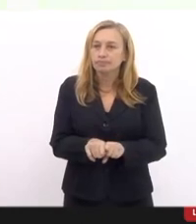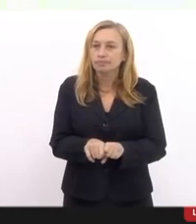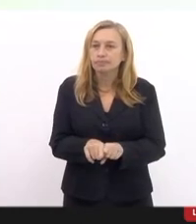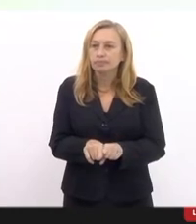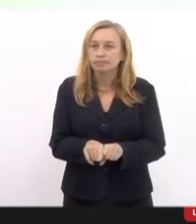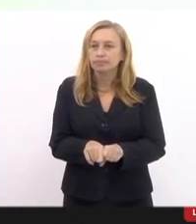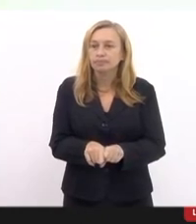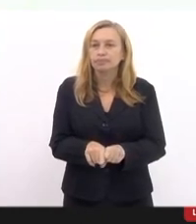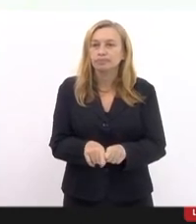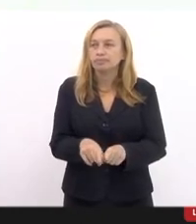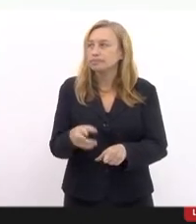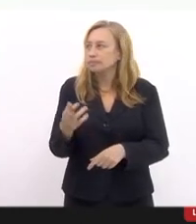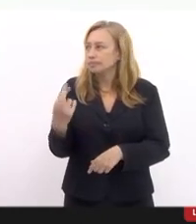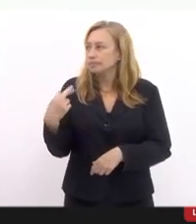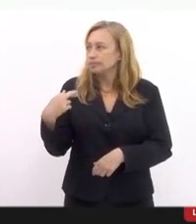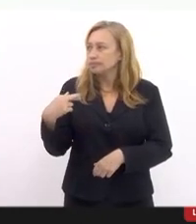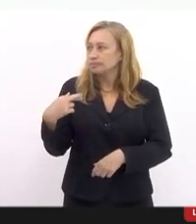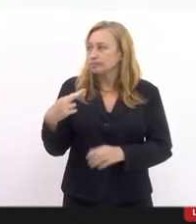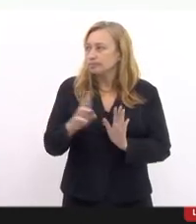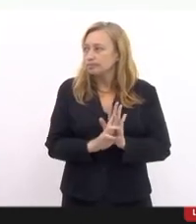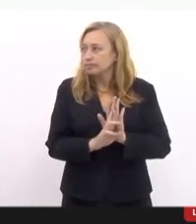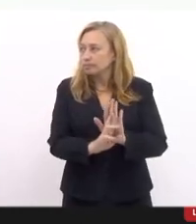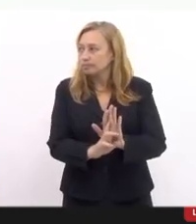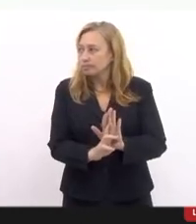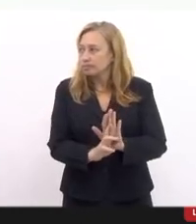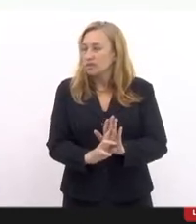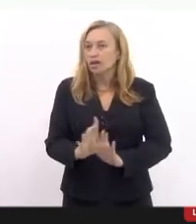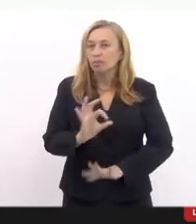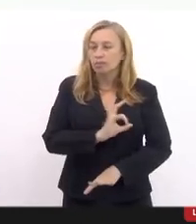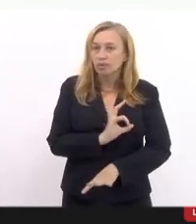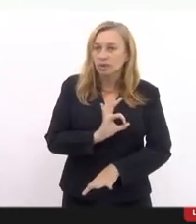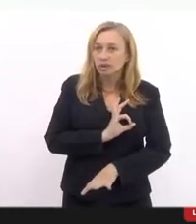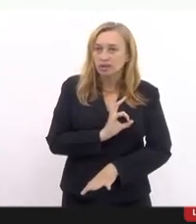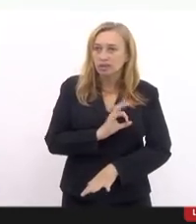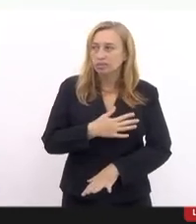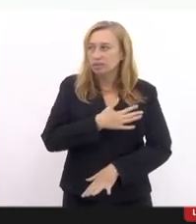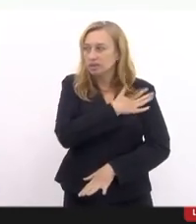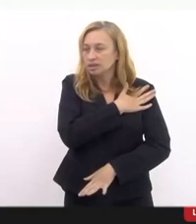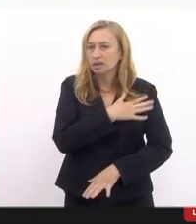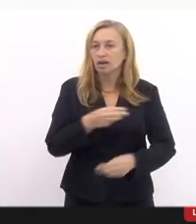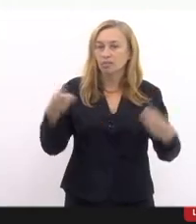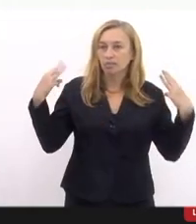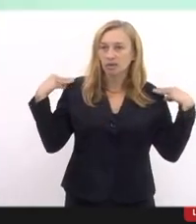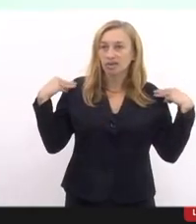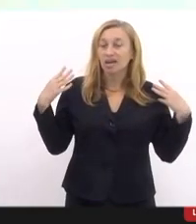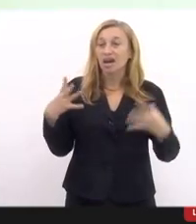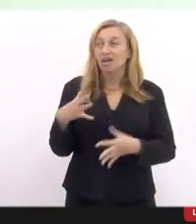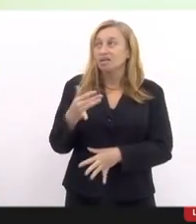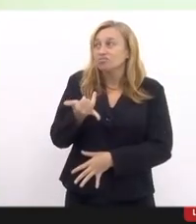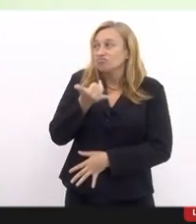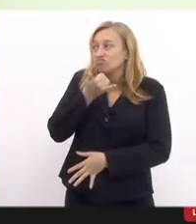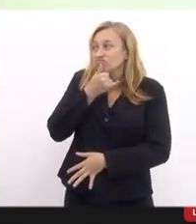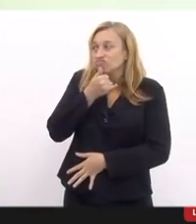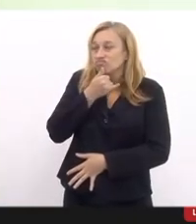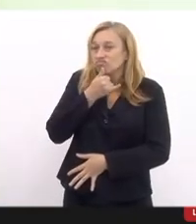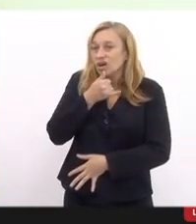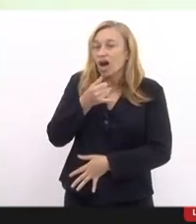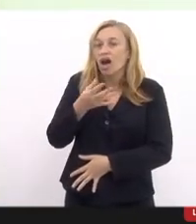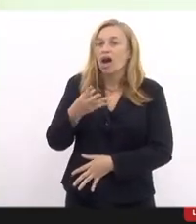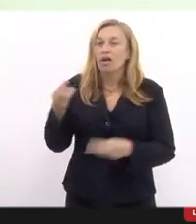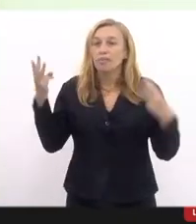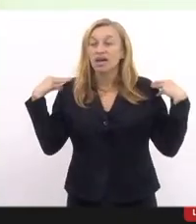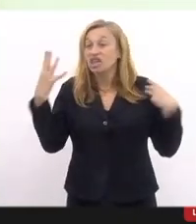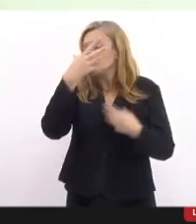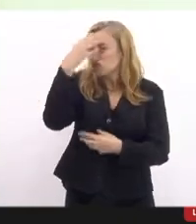da Polícia Militar. Lamento a ausência da representação da marinha, porque a marinha se esquece que tem deveres a